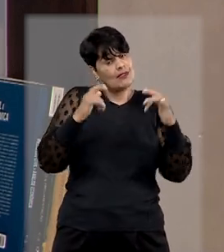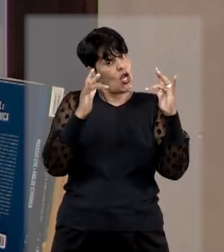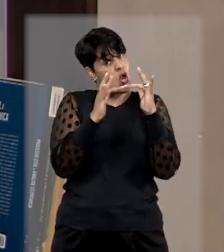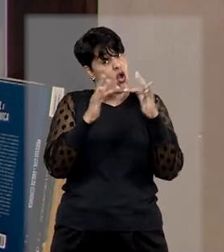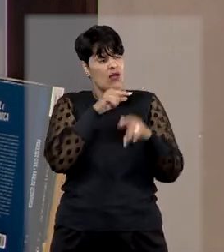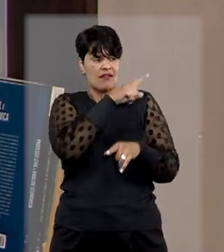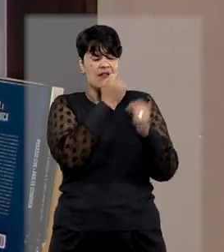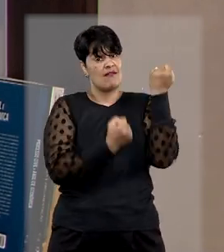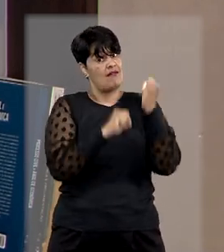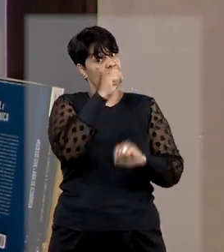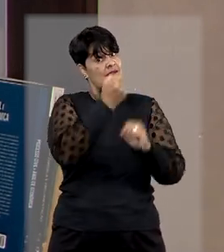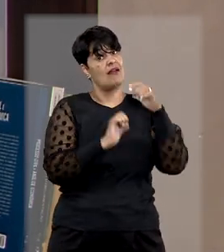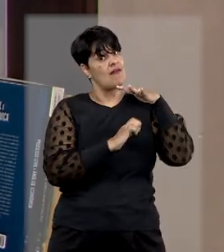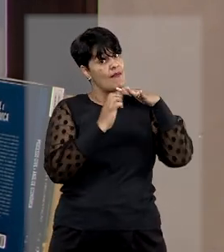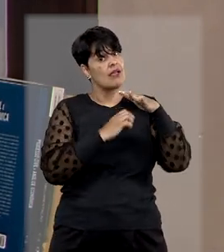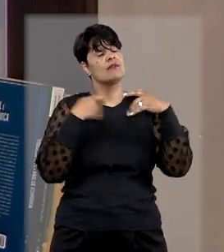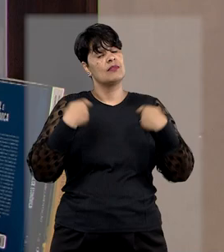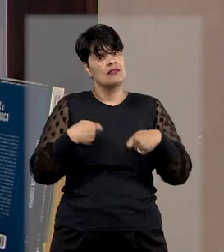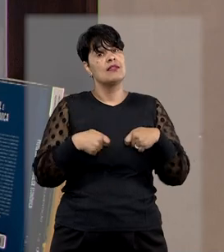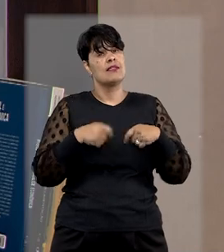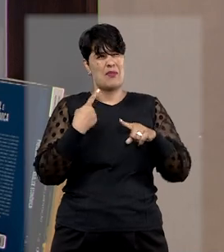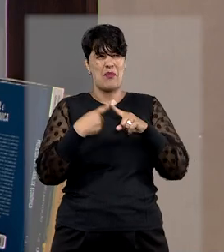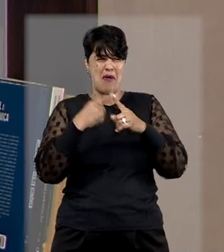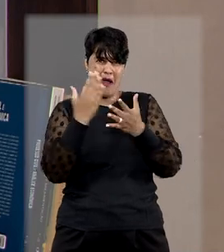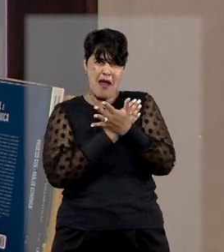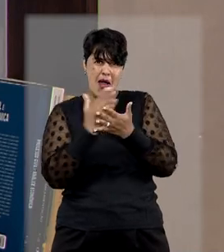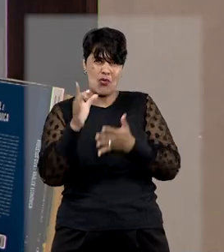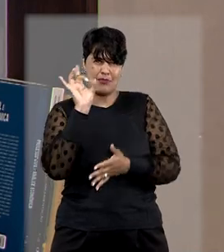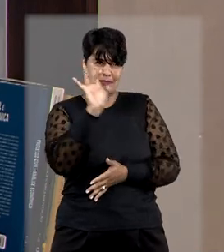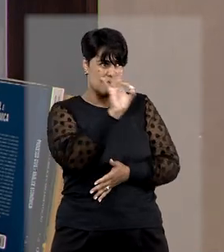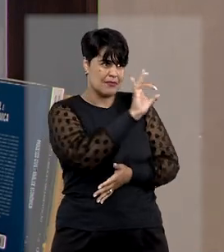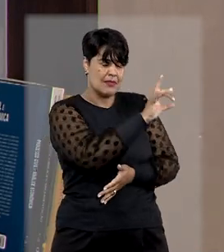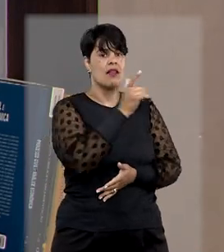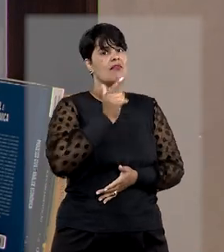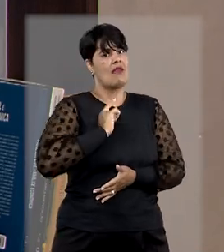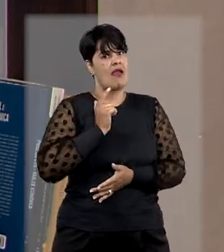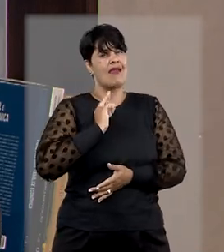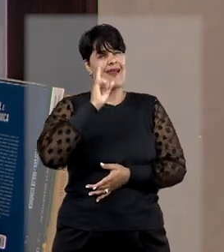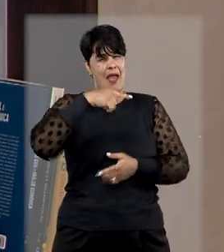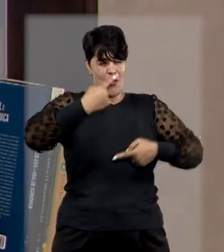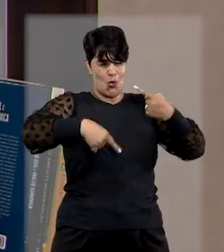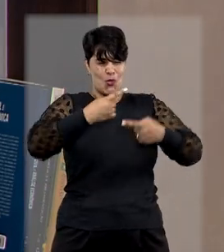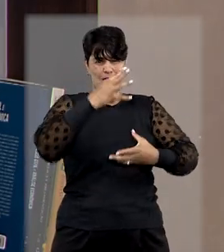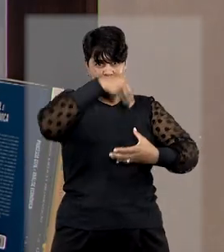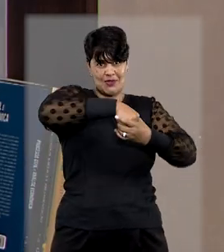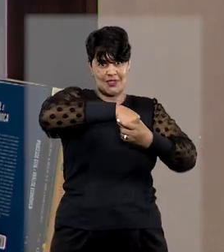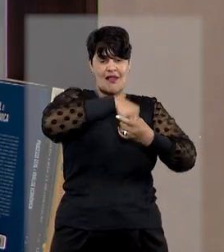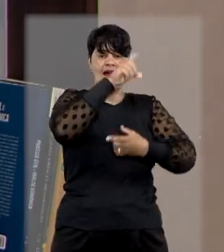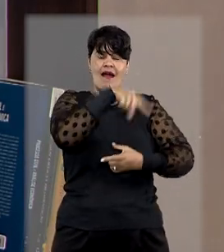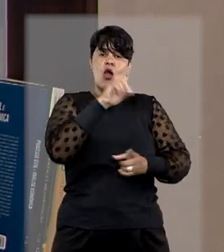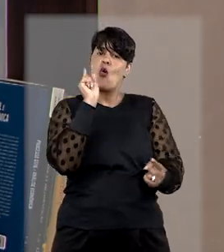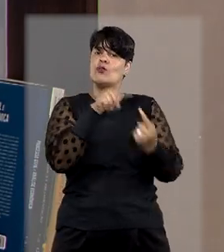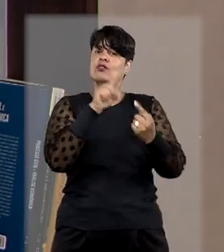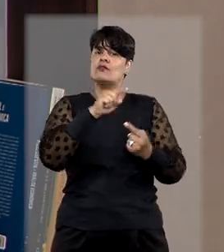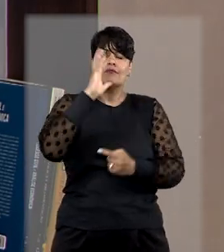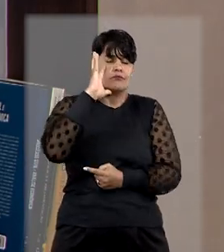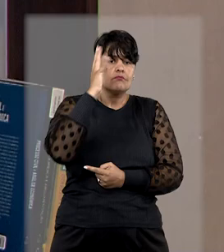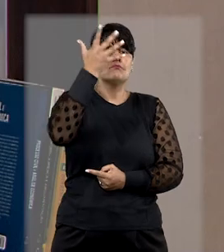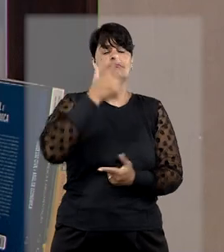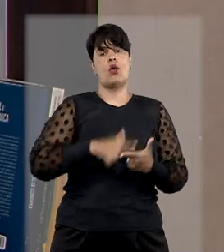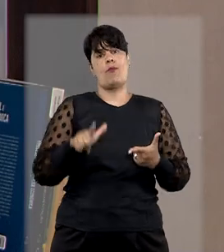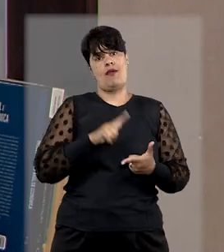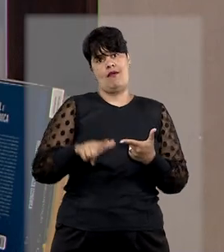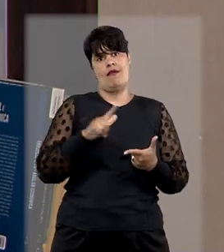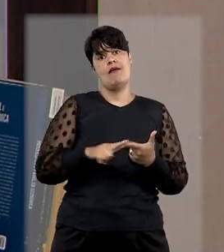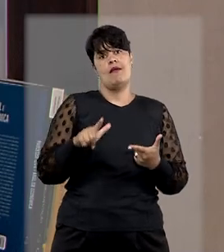Tem muitas empresas que têm excelentes políticas em relação a resolver os problemas dos seus consumidores. Então é